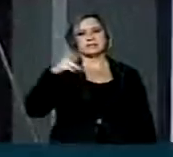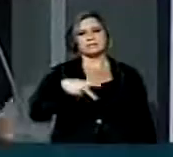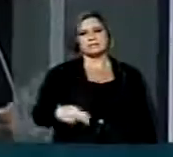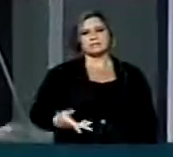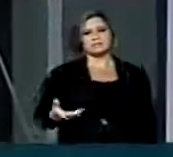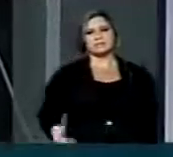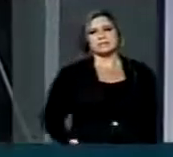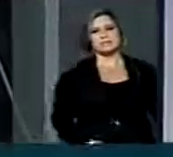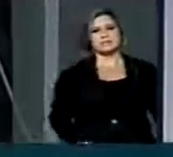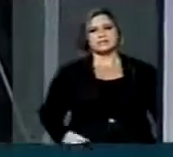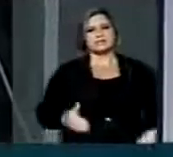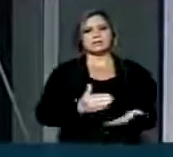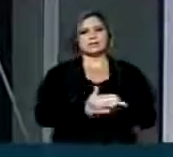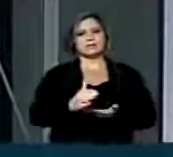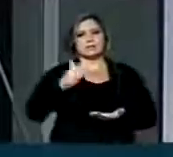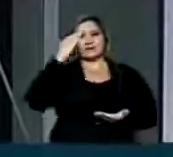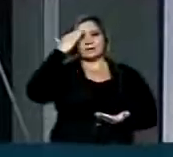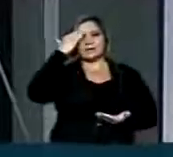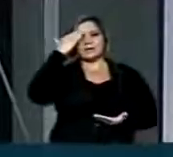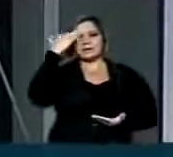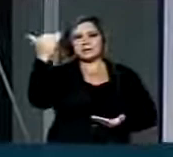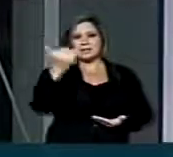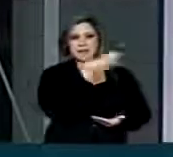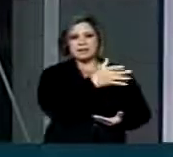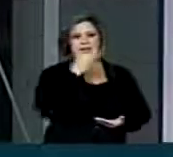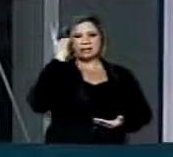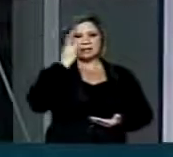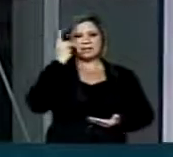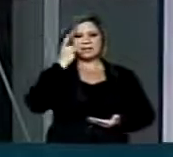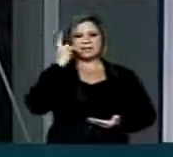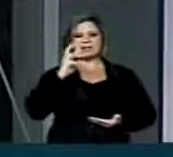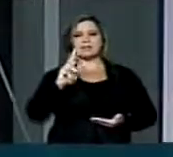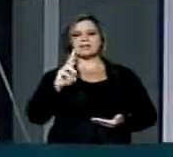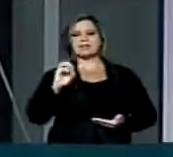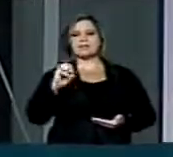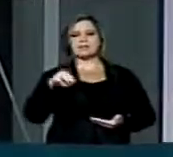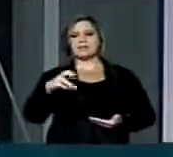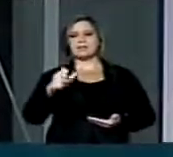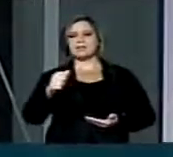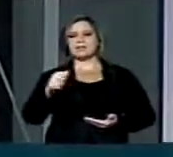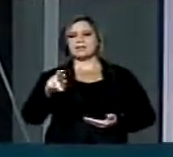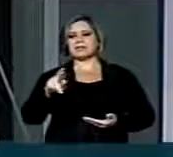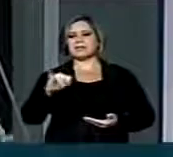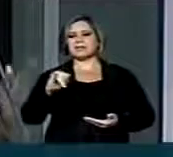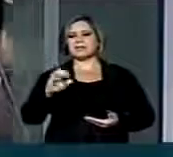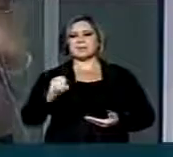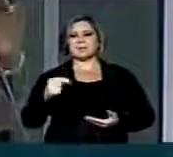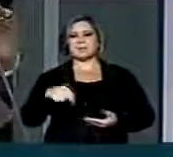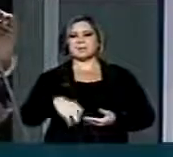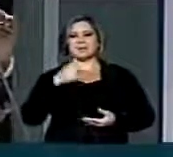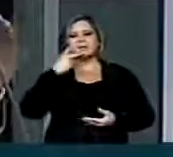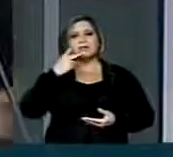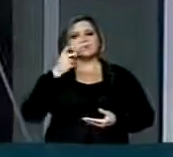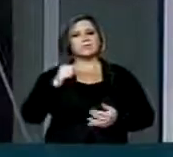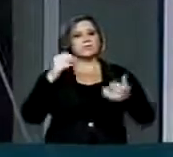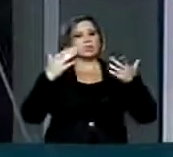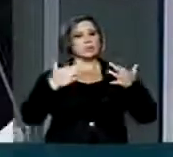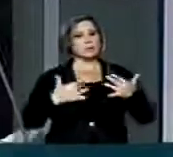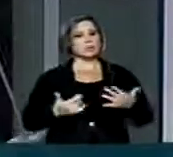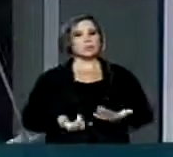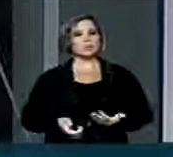senhoras e senhores deputados, eu começo agradecendo o deputado Romário, porque na verdade o assunto que trago a esta tarde